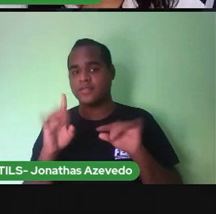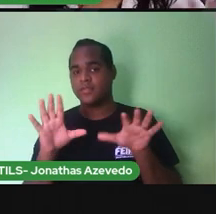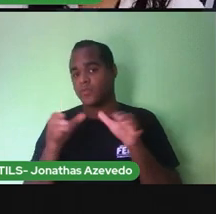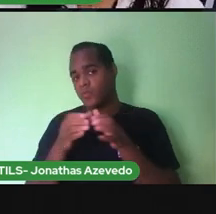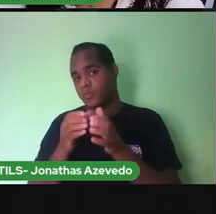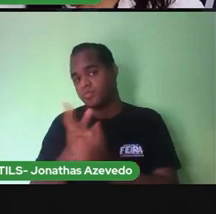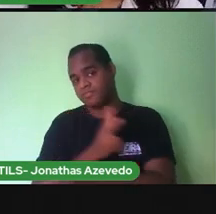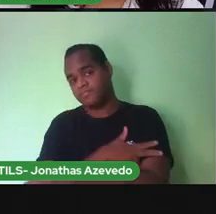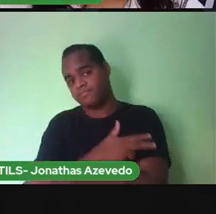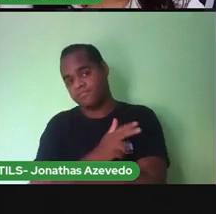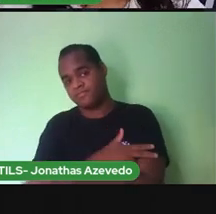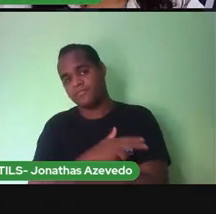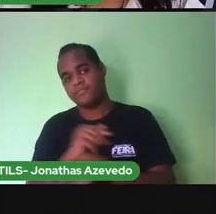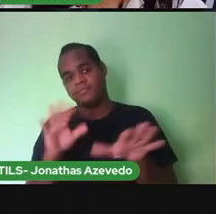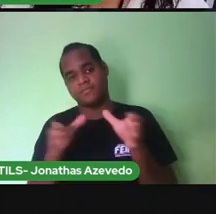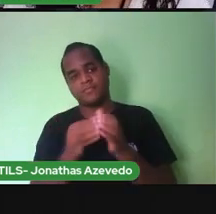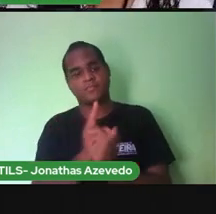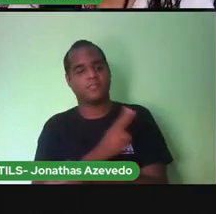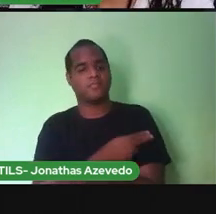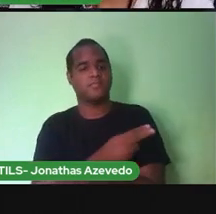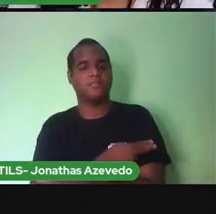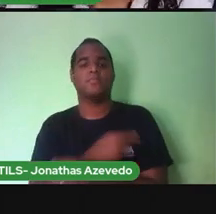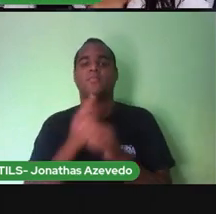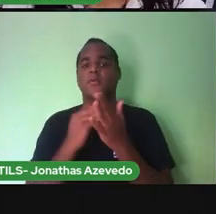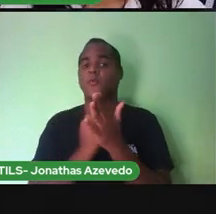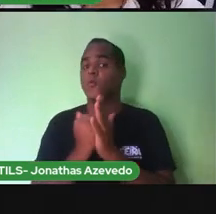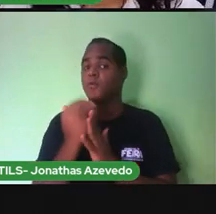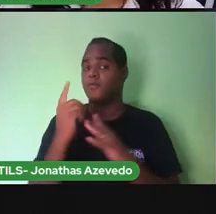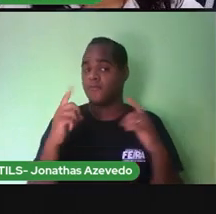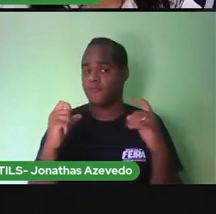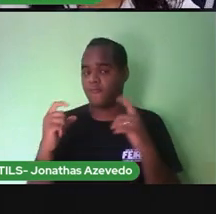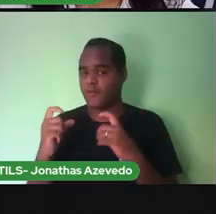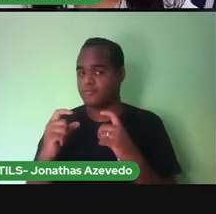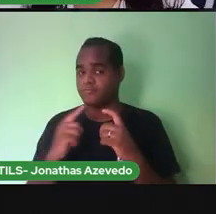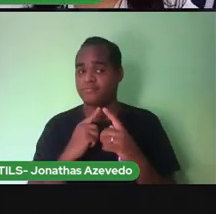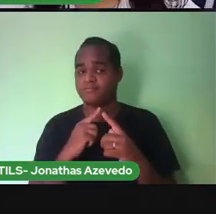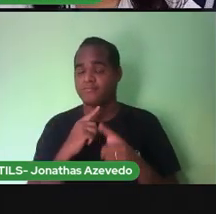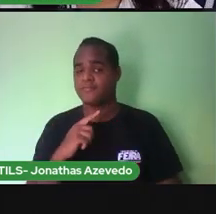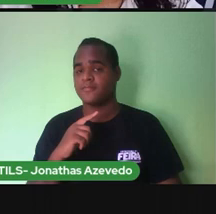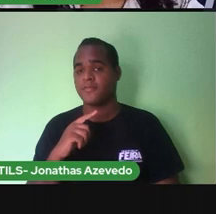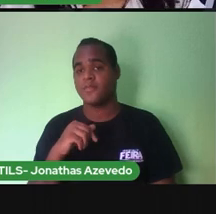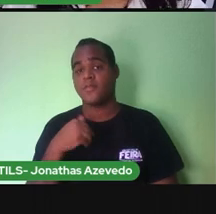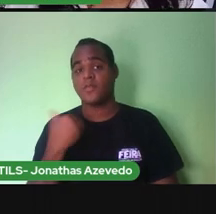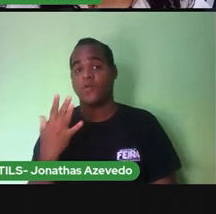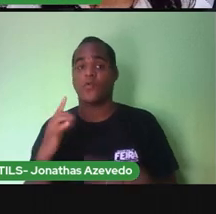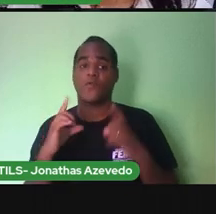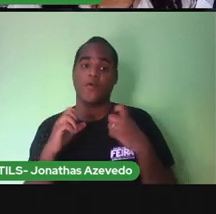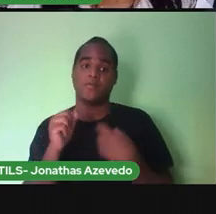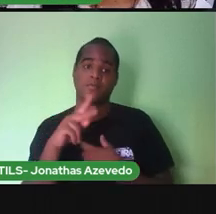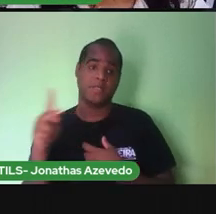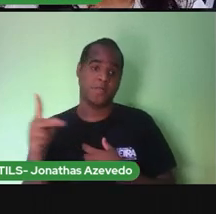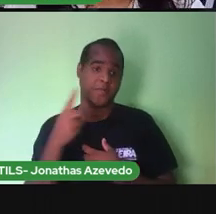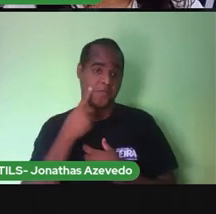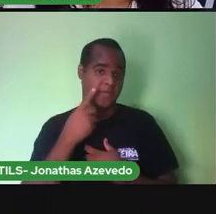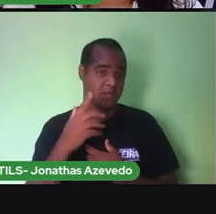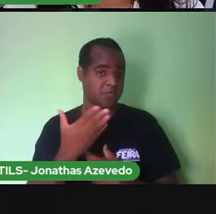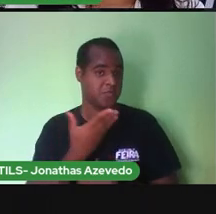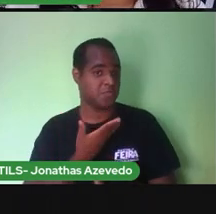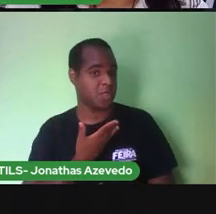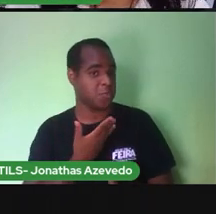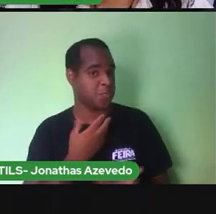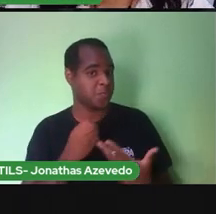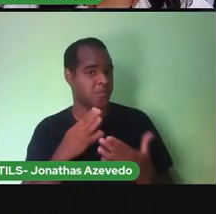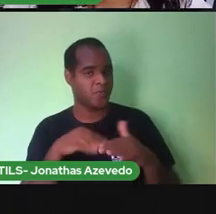do segundo ano quando você iniciou a aula se a profe fez uma foto de vocês uma foto da sua professora do melhor amigo e